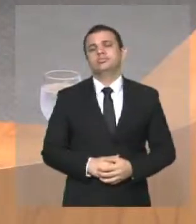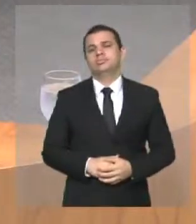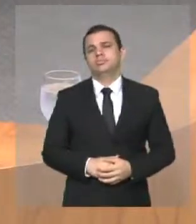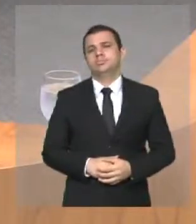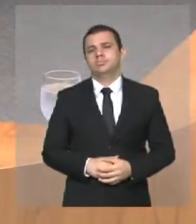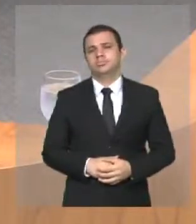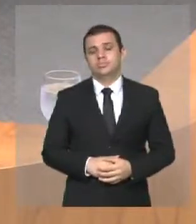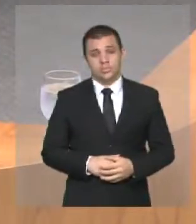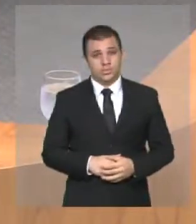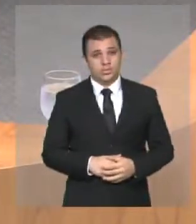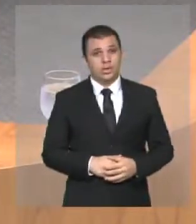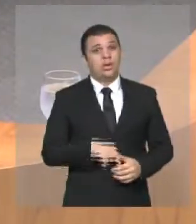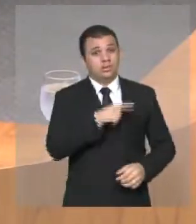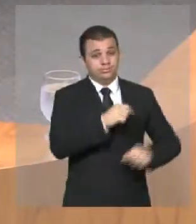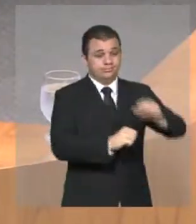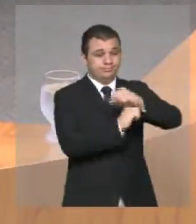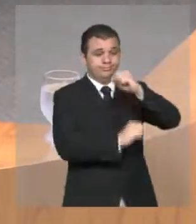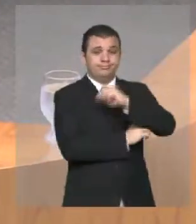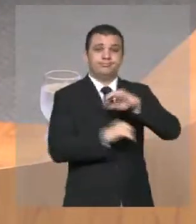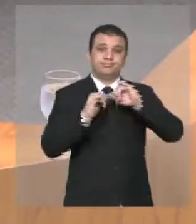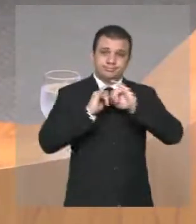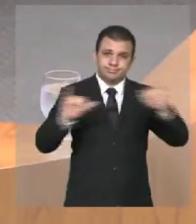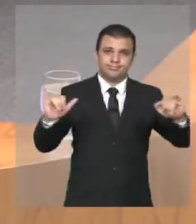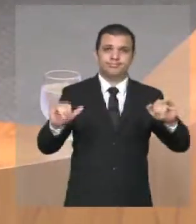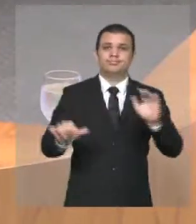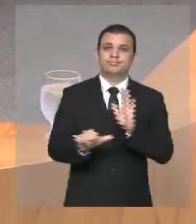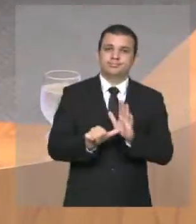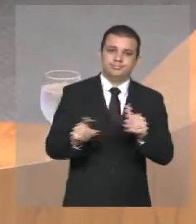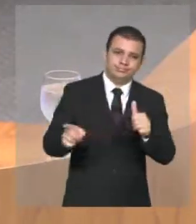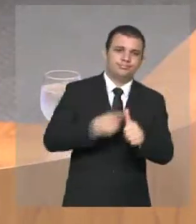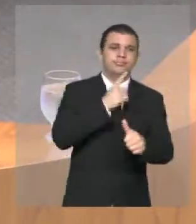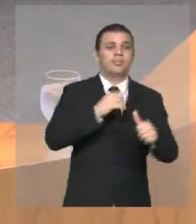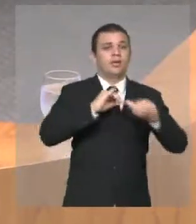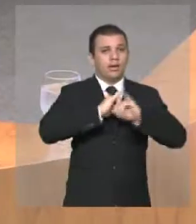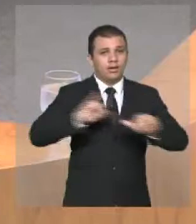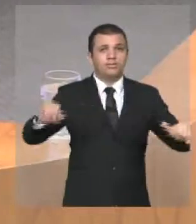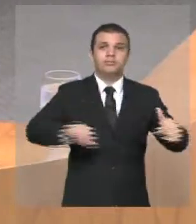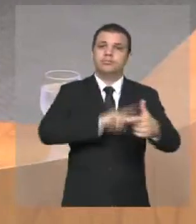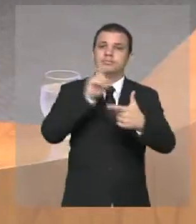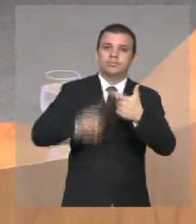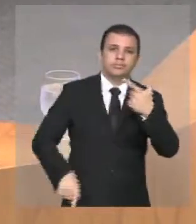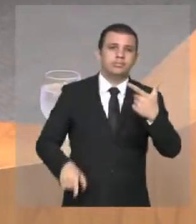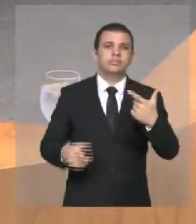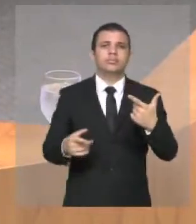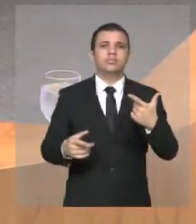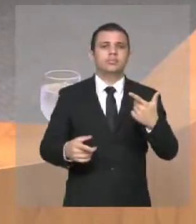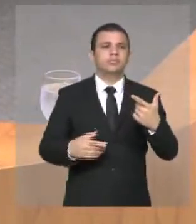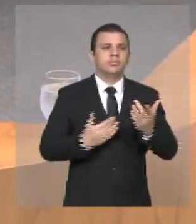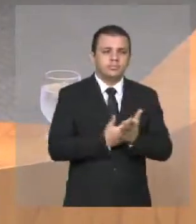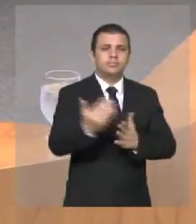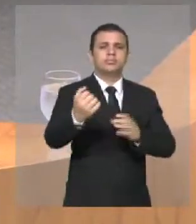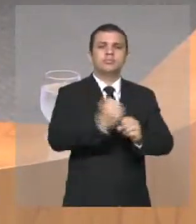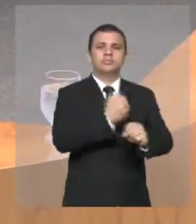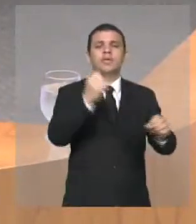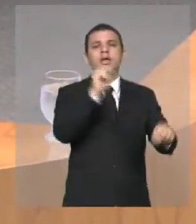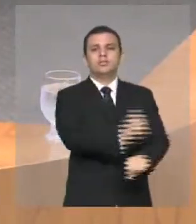A ponte já foi anunciada duas vezes, iniciaram a construção da ponte, agora a obra está parada. Por que que está parada?